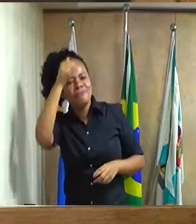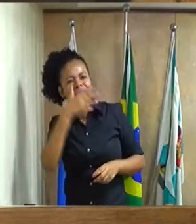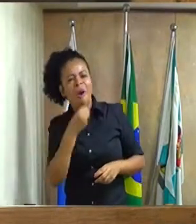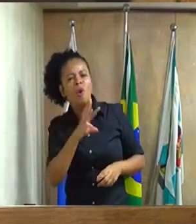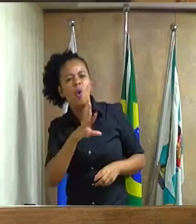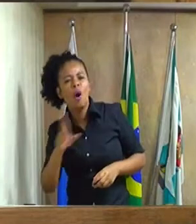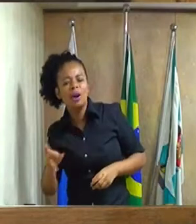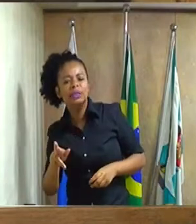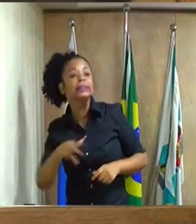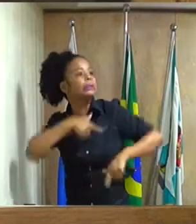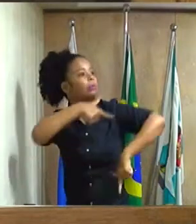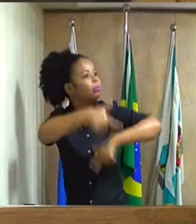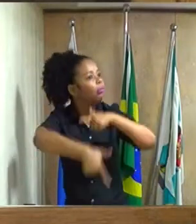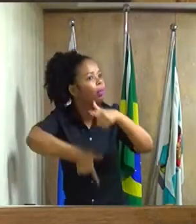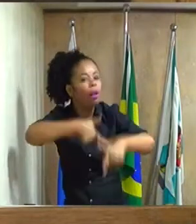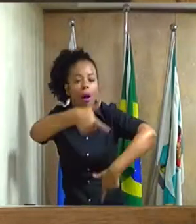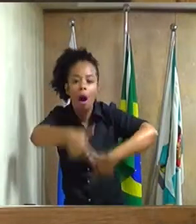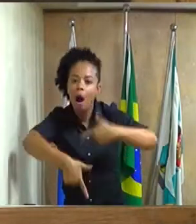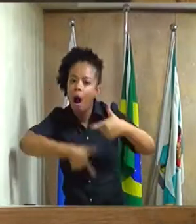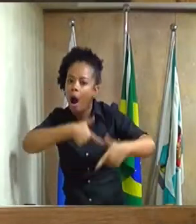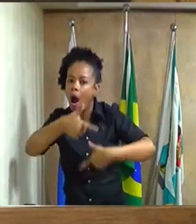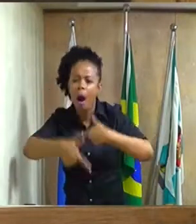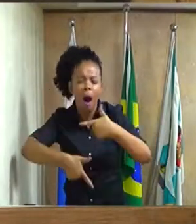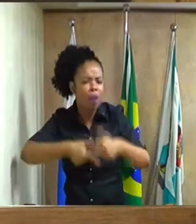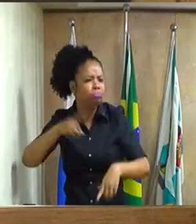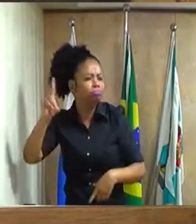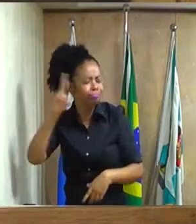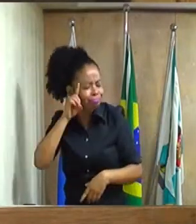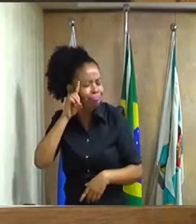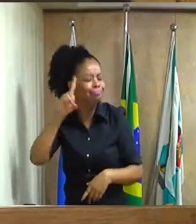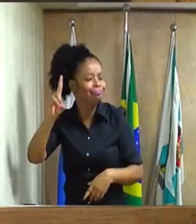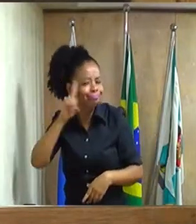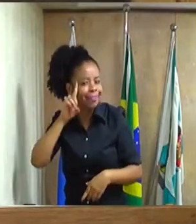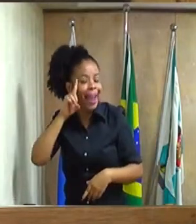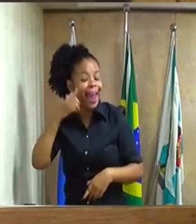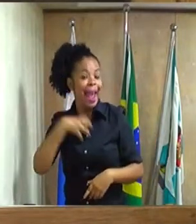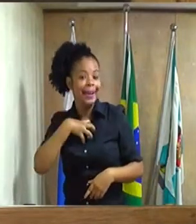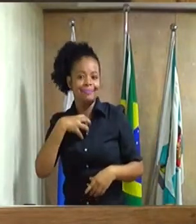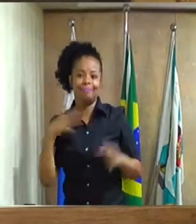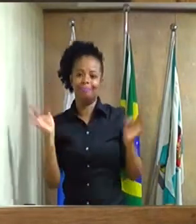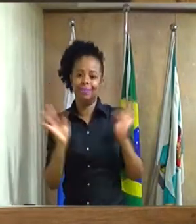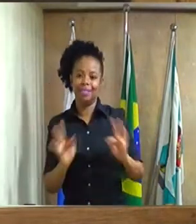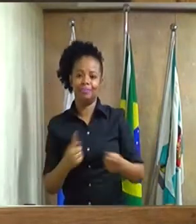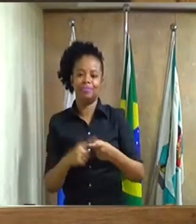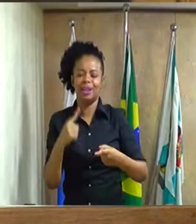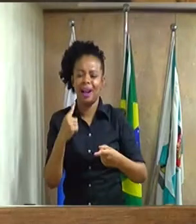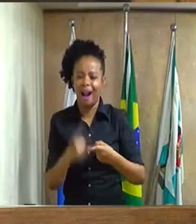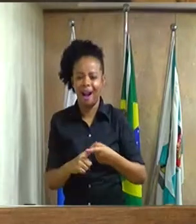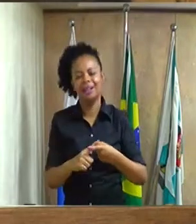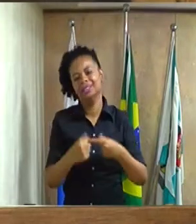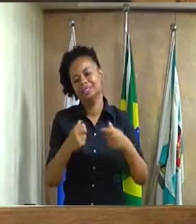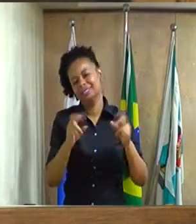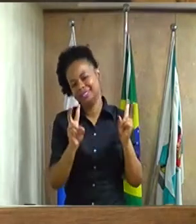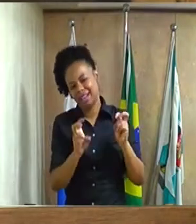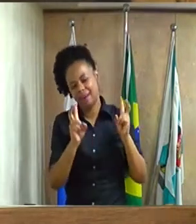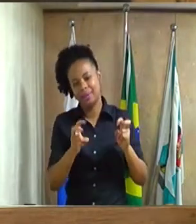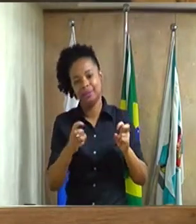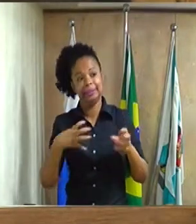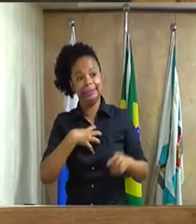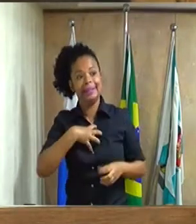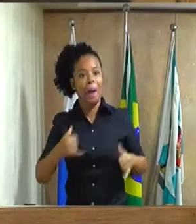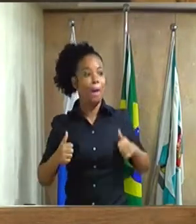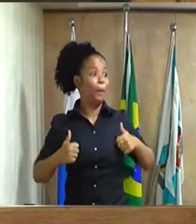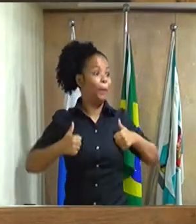tem trabalhado todos os dias e eu fico muito feliz por isso e isso nos dá muito orgulho,